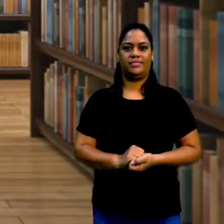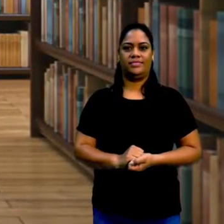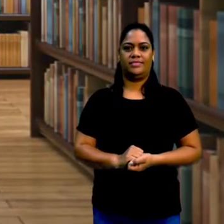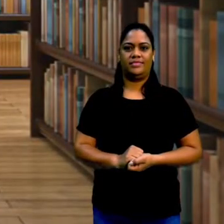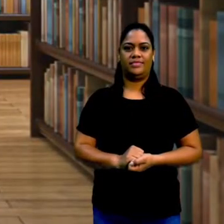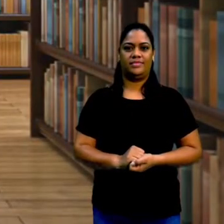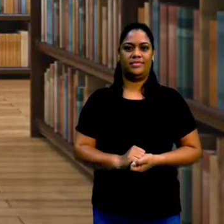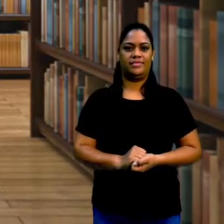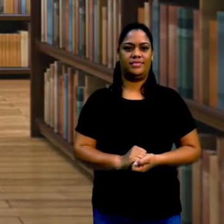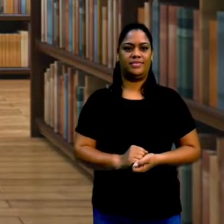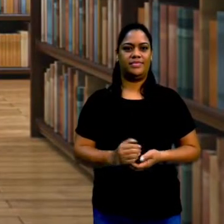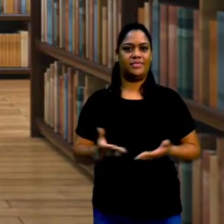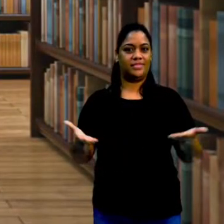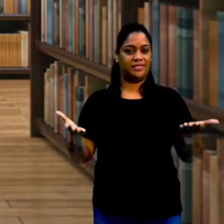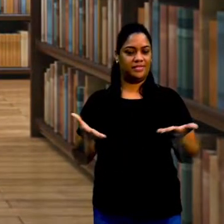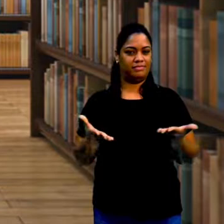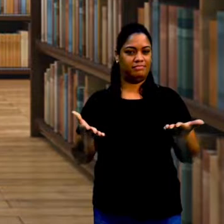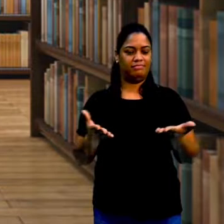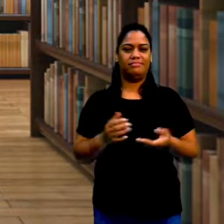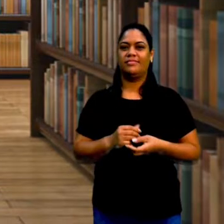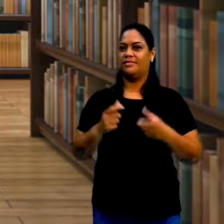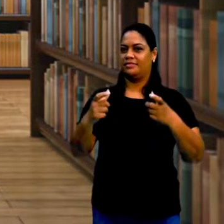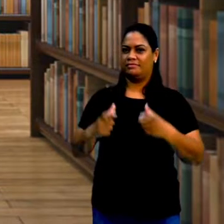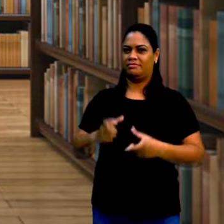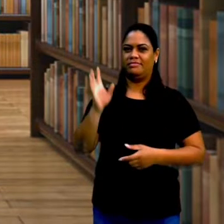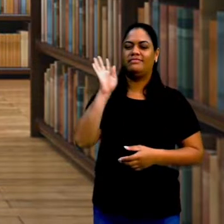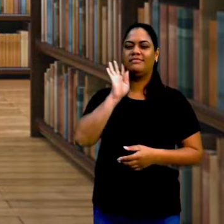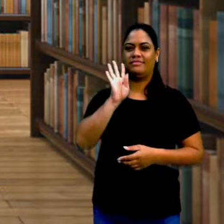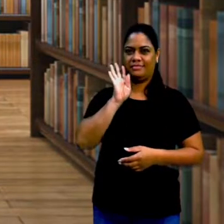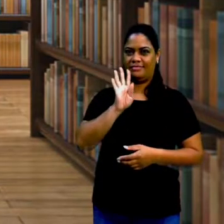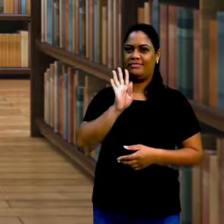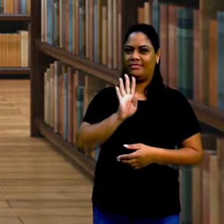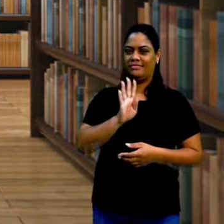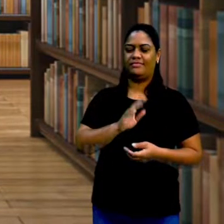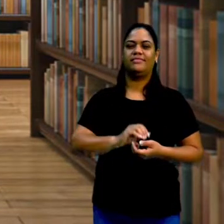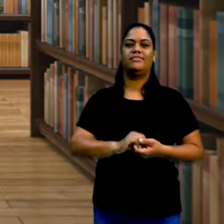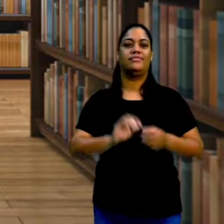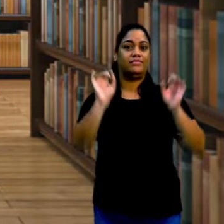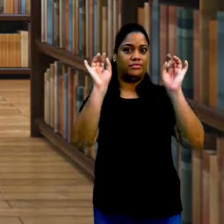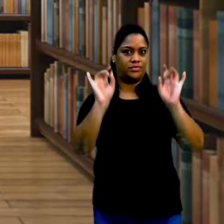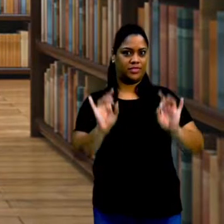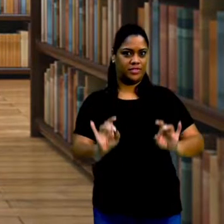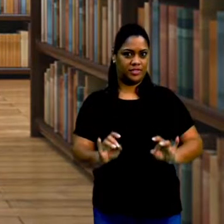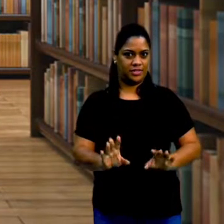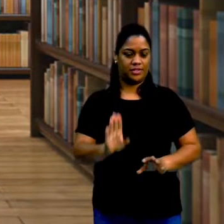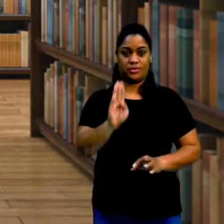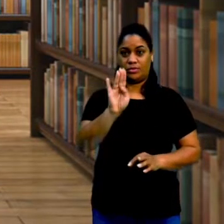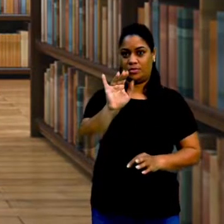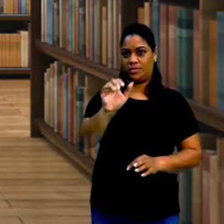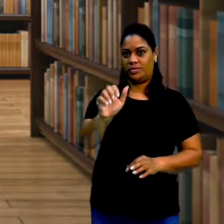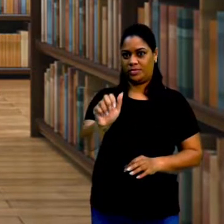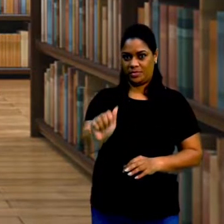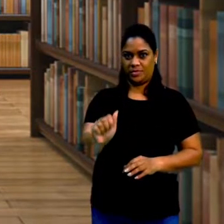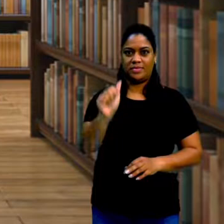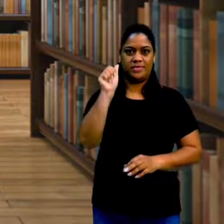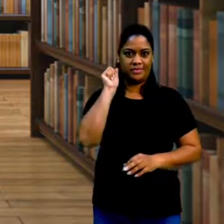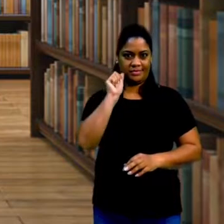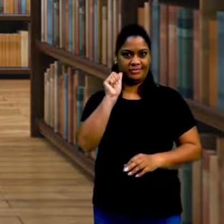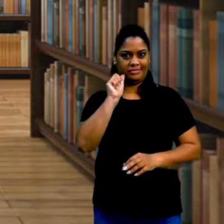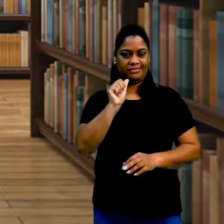tínhamos aqui para esse lugar super especial, para a biblioteca, chamando a Bia, nossa assistente aqui, a nossa